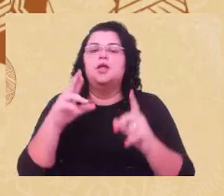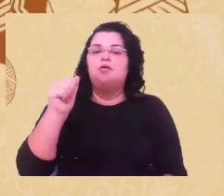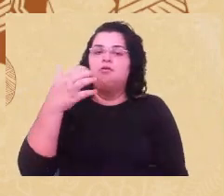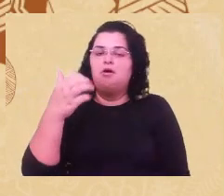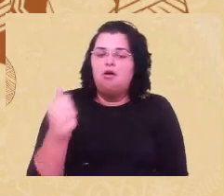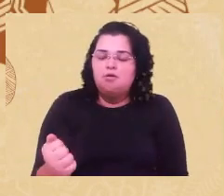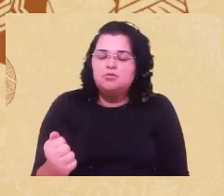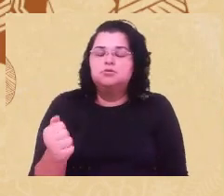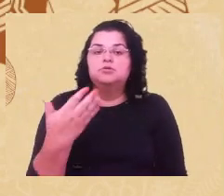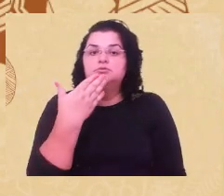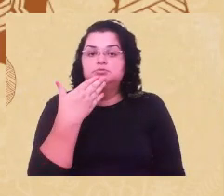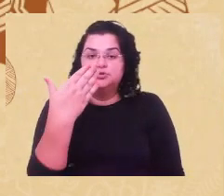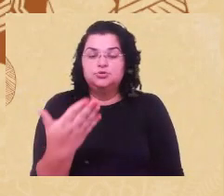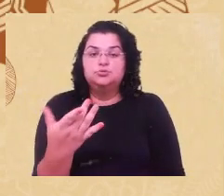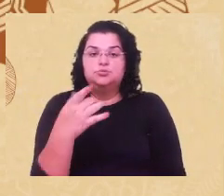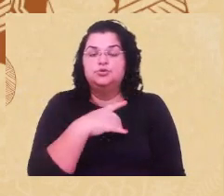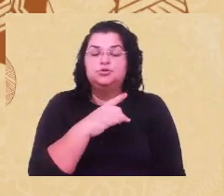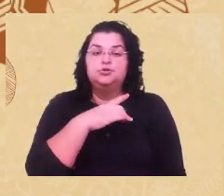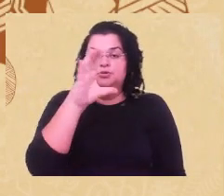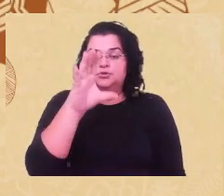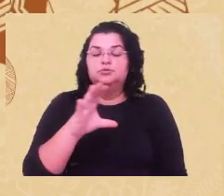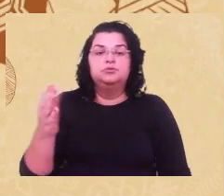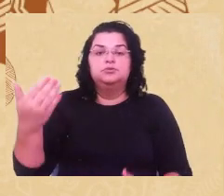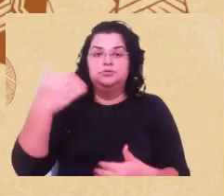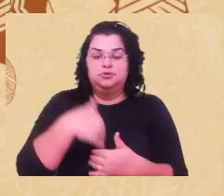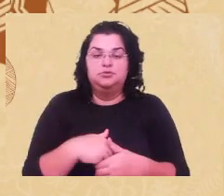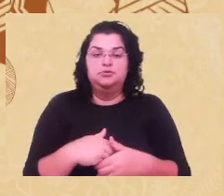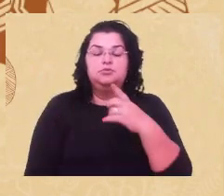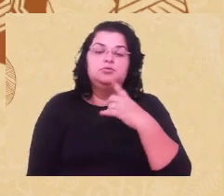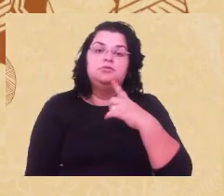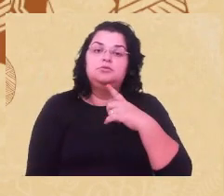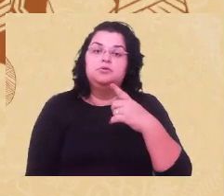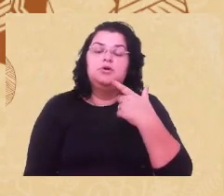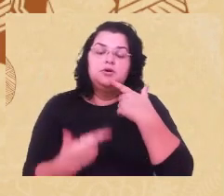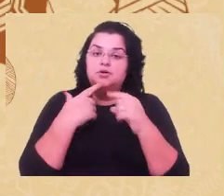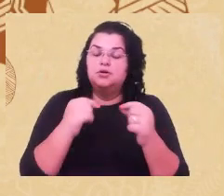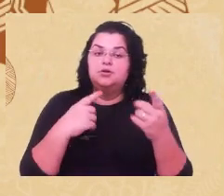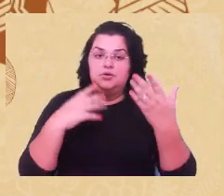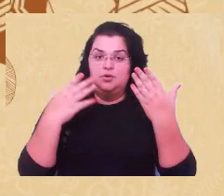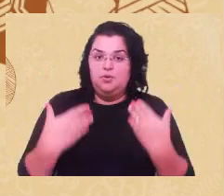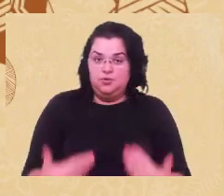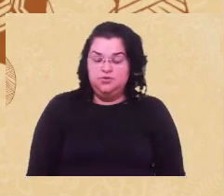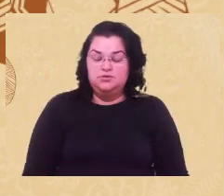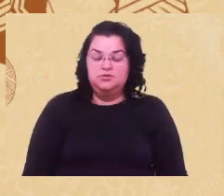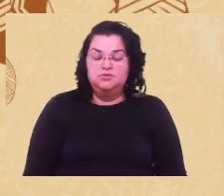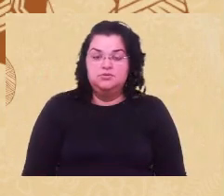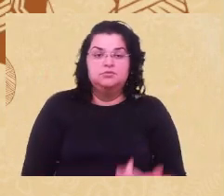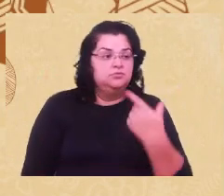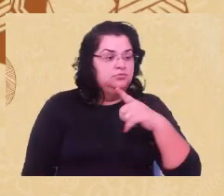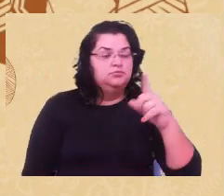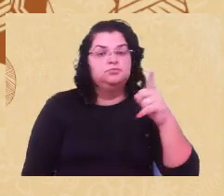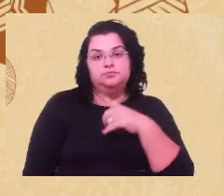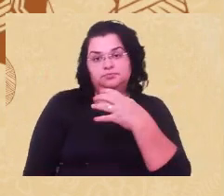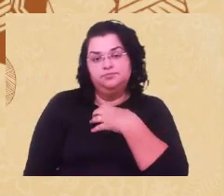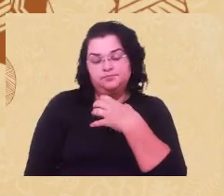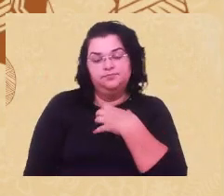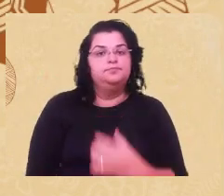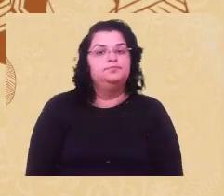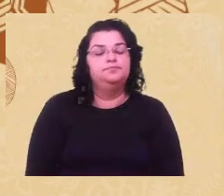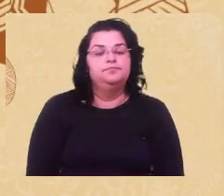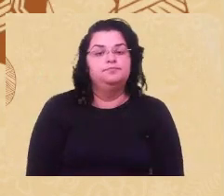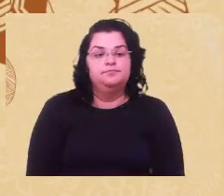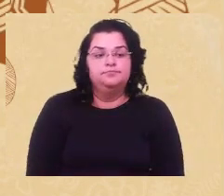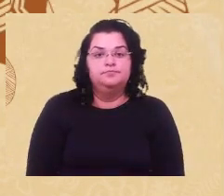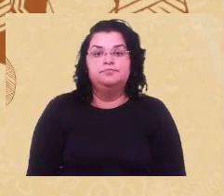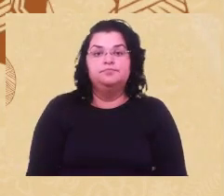mas neste interino de um grupo que coloniza e outro que será colonizado. Também queria